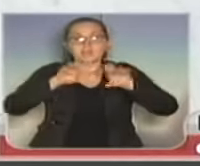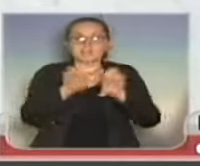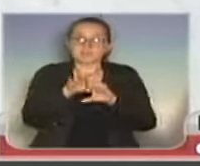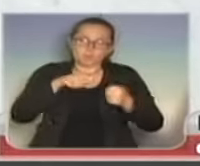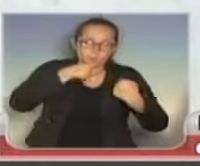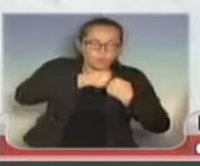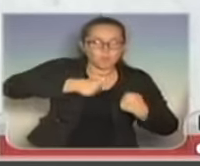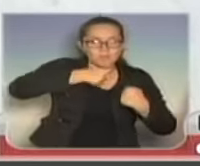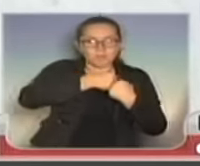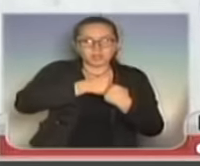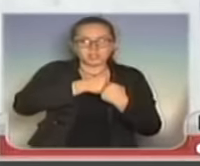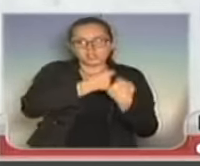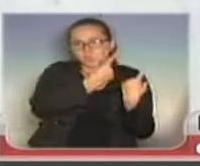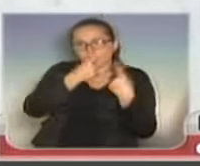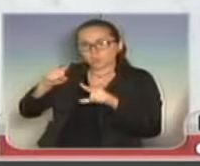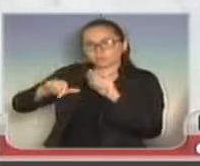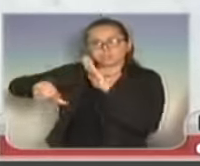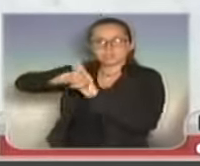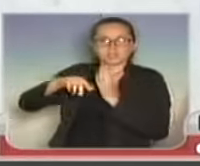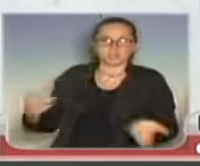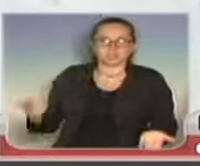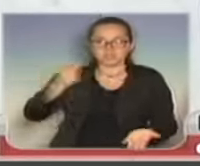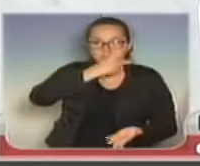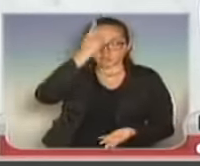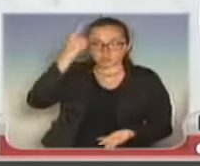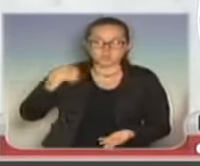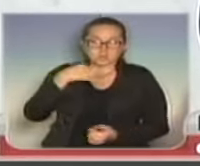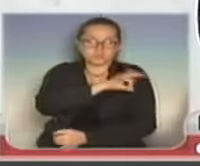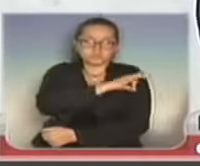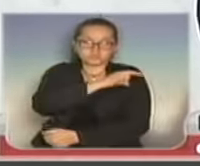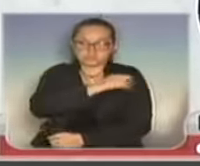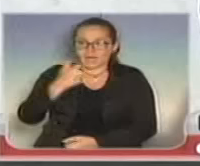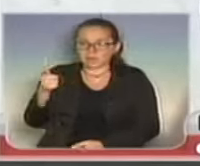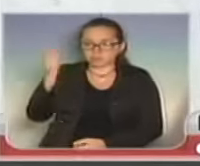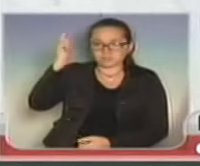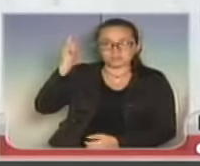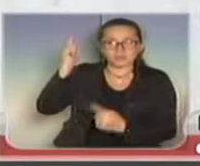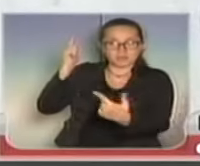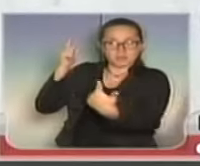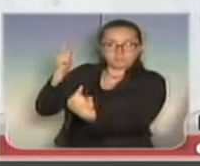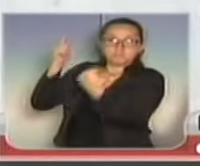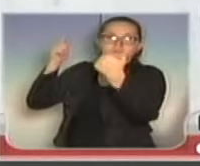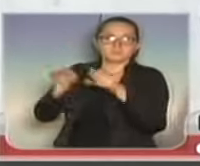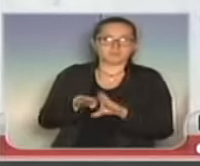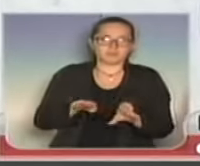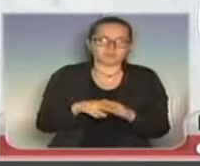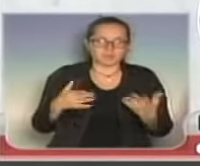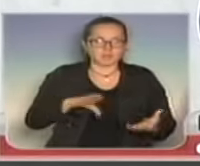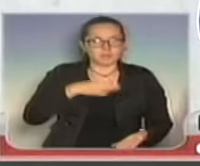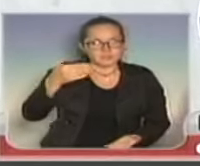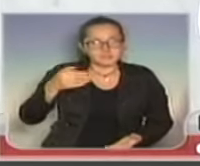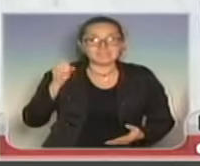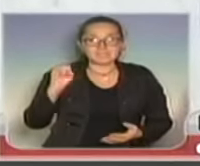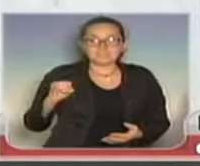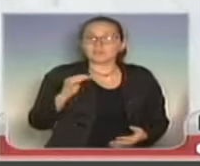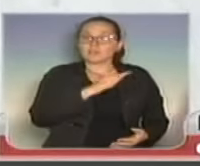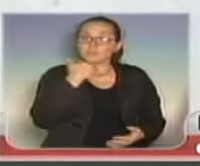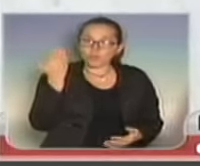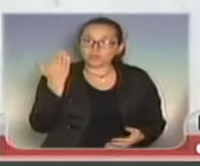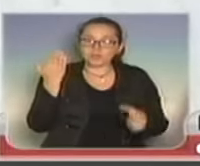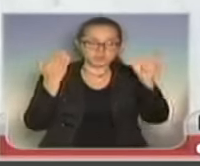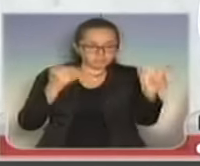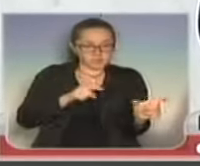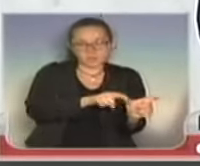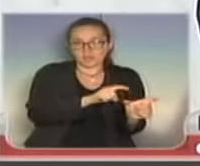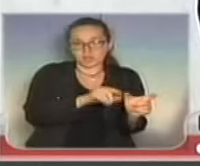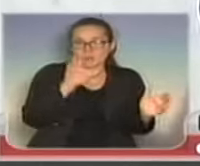à altura do crime. Se o indivíduo atirar na polícia, ele vai receber tiro como resposta. É a nossa ação bem clara. Se tiver que morrer alguém, que morra o